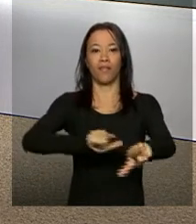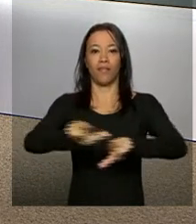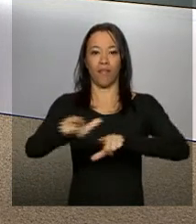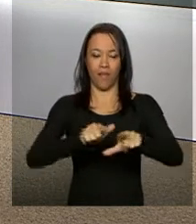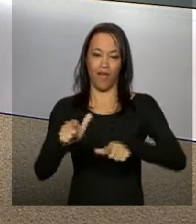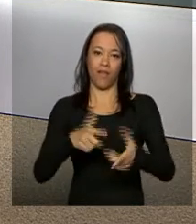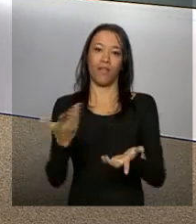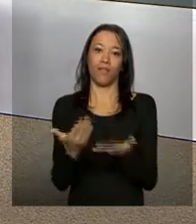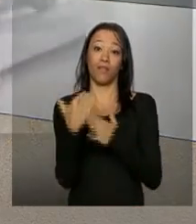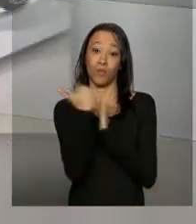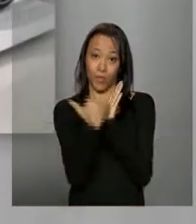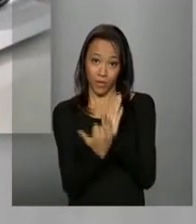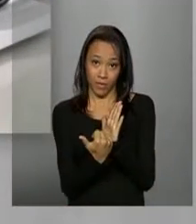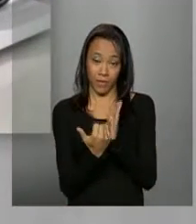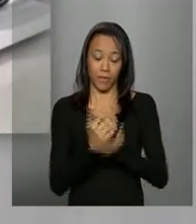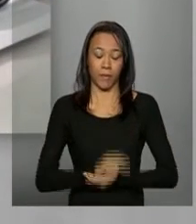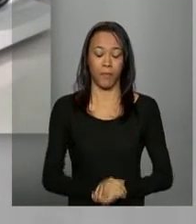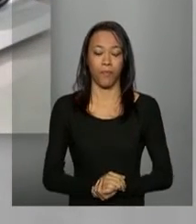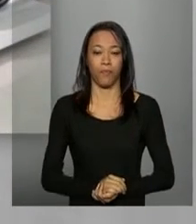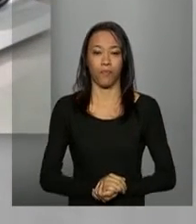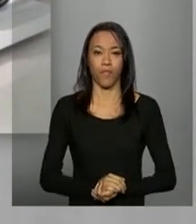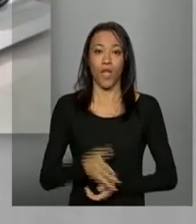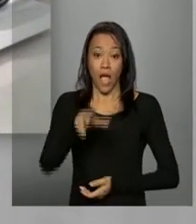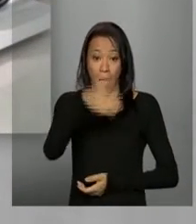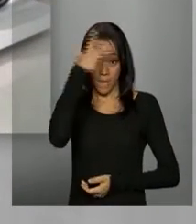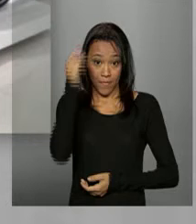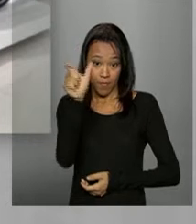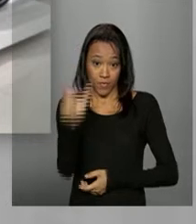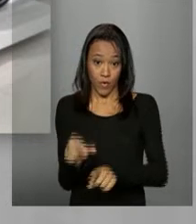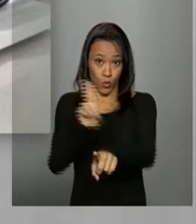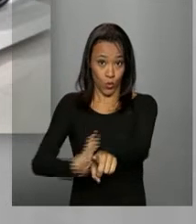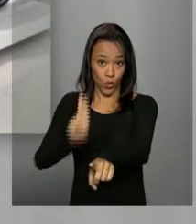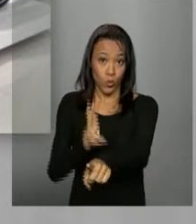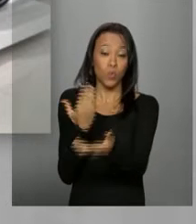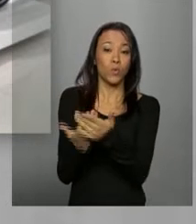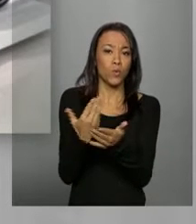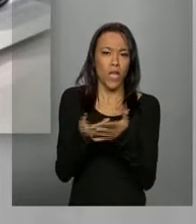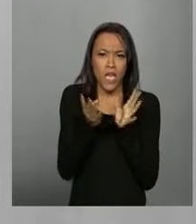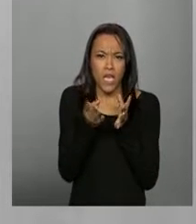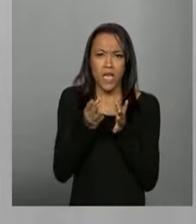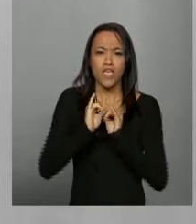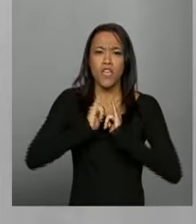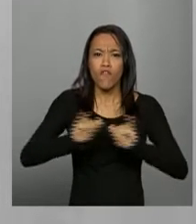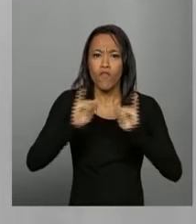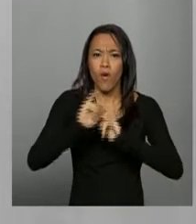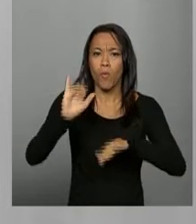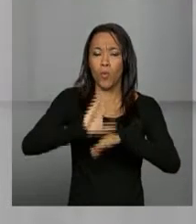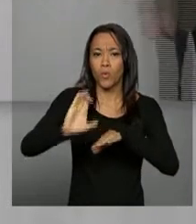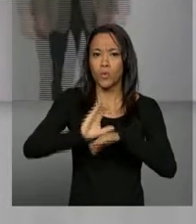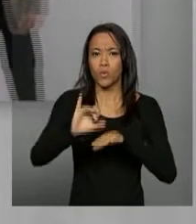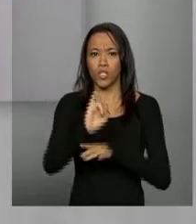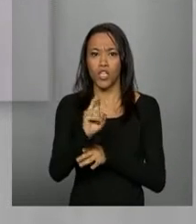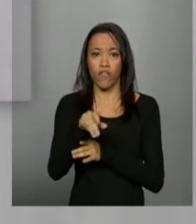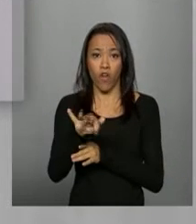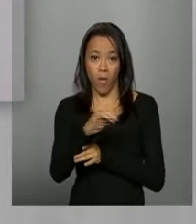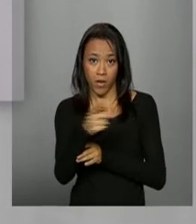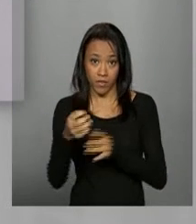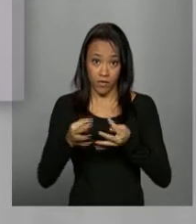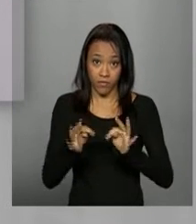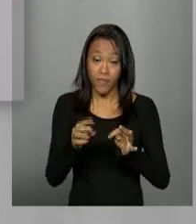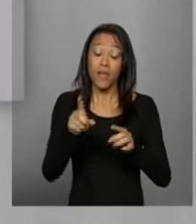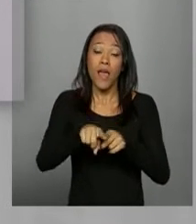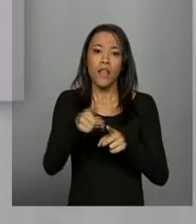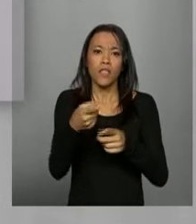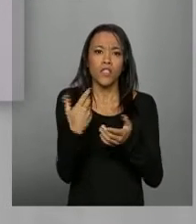do programa. O universitário Paulo, que estuda sistemas da informação, fez estágio na Coreia do Sul em uma das